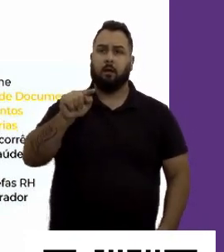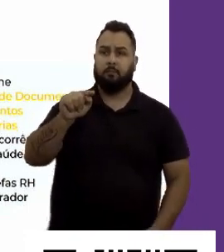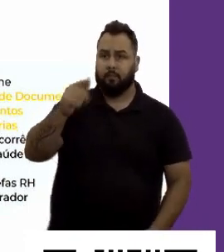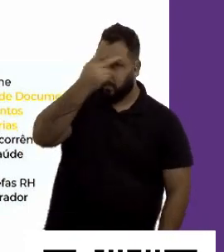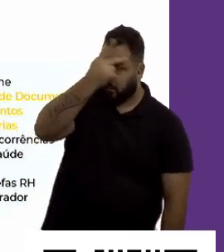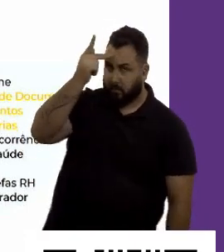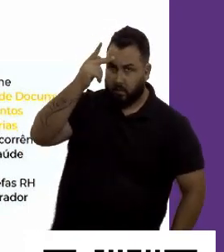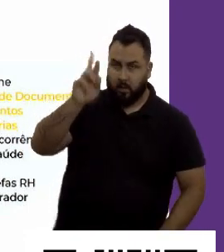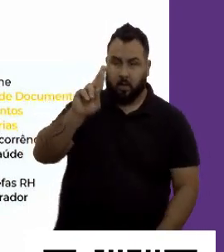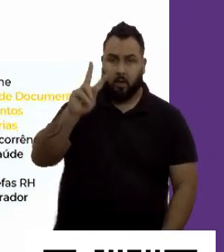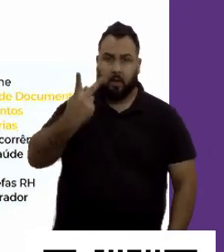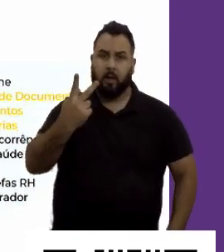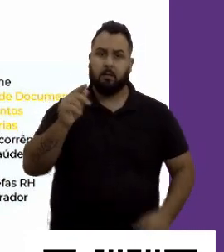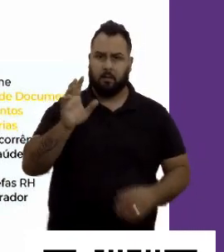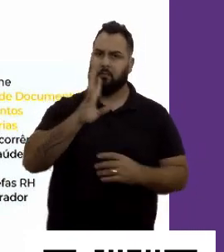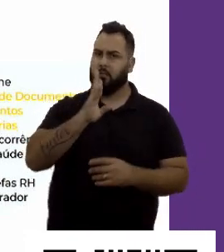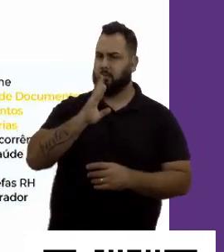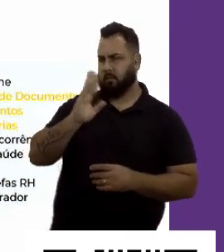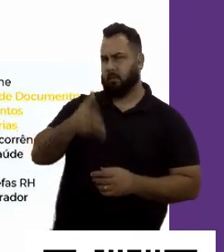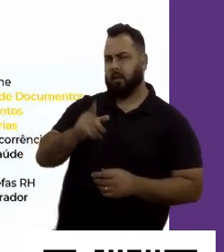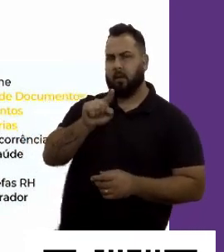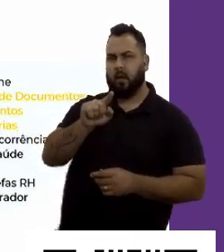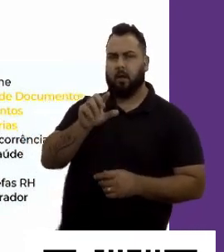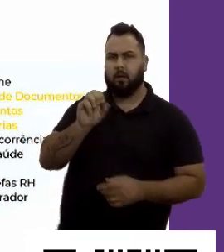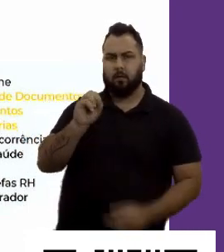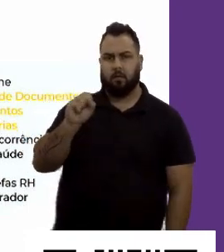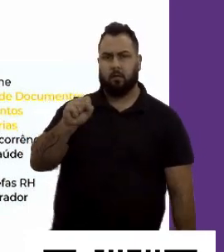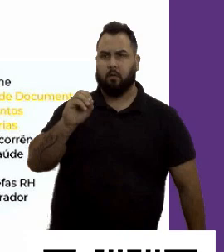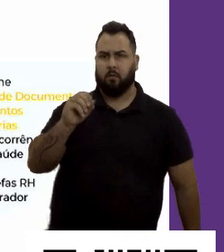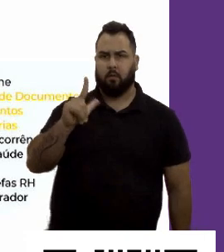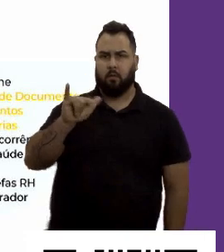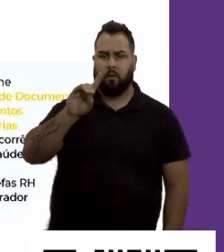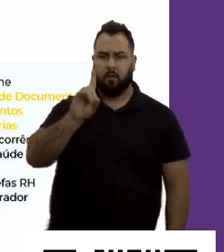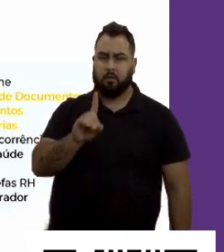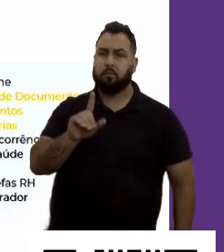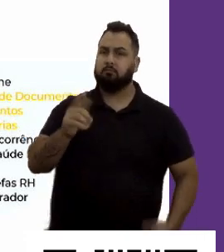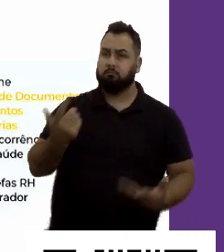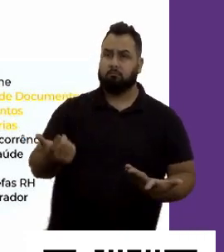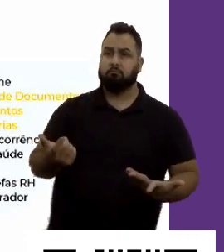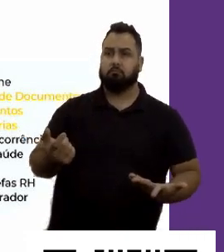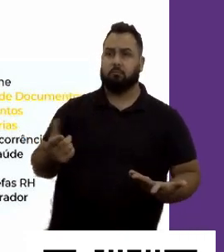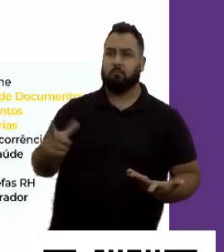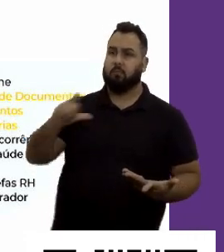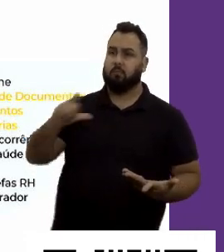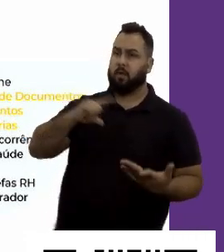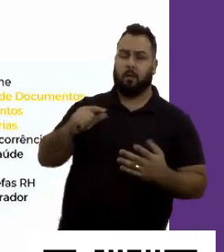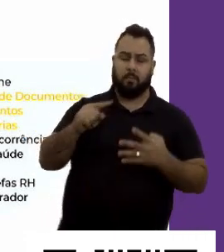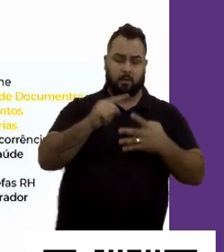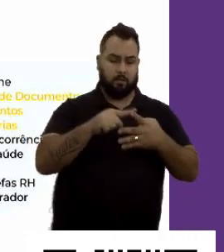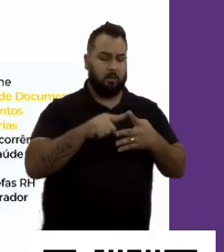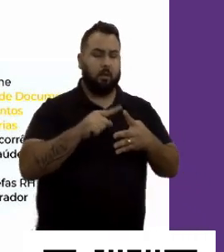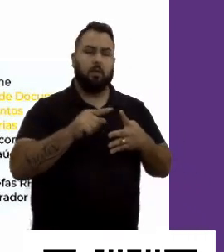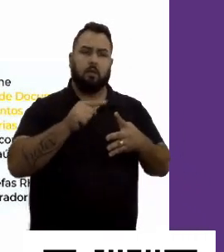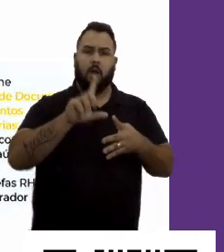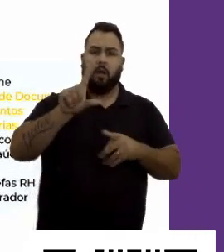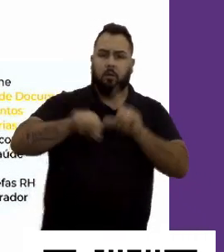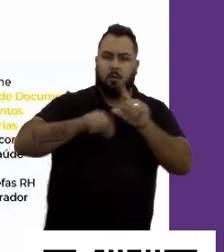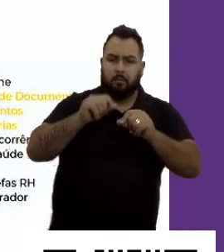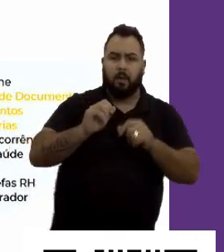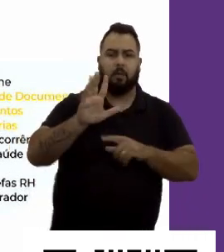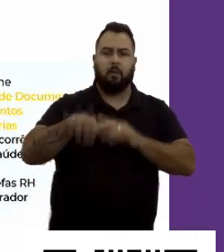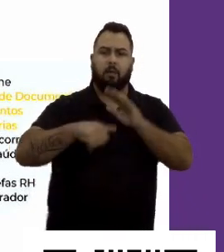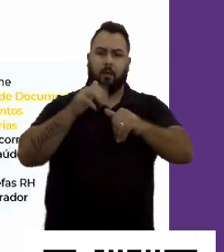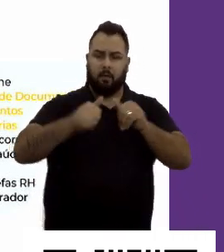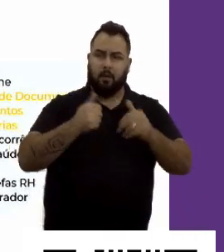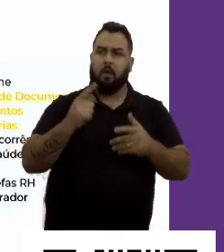RH certamente já conhece a Solid, conhecem a Solid aí? Muito bom. Então, gente tem lá o pilar de recrutamento e seleção, a parte de engajamento e